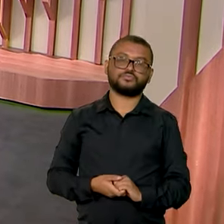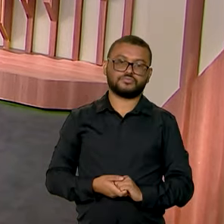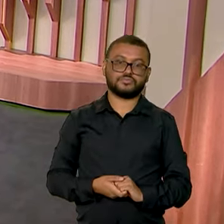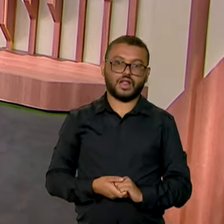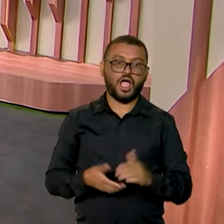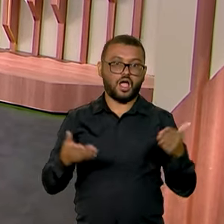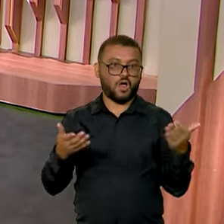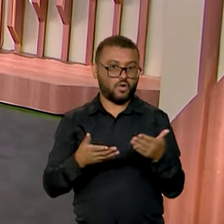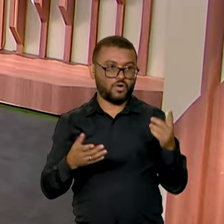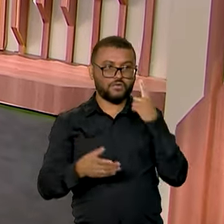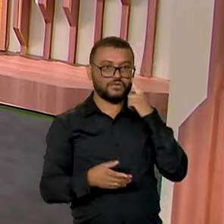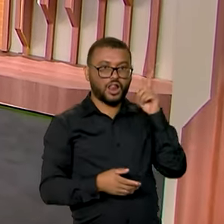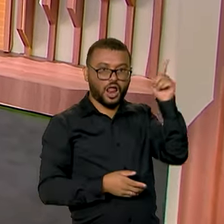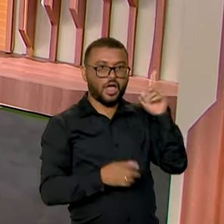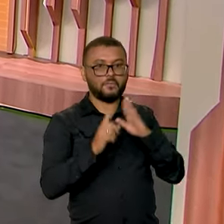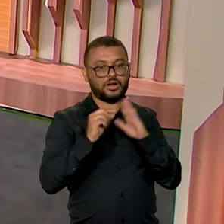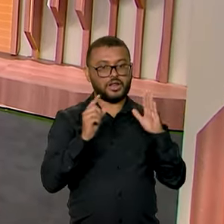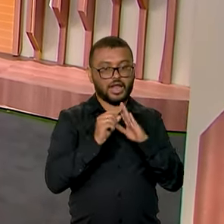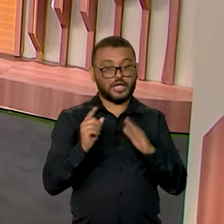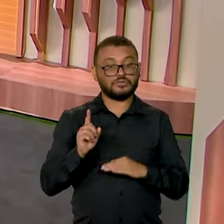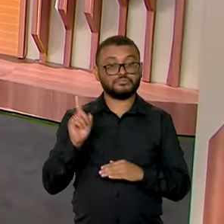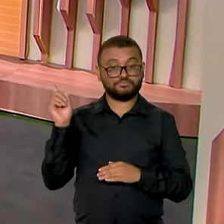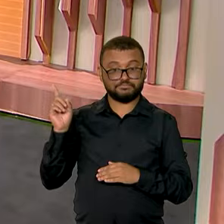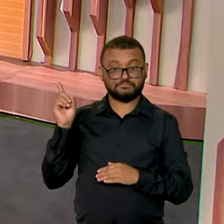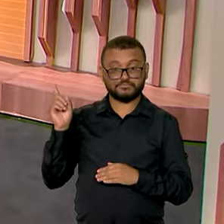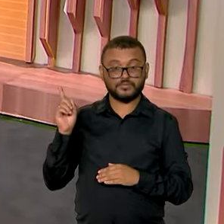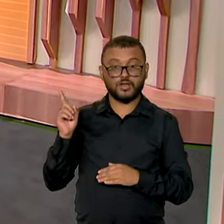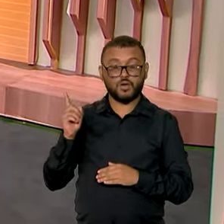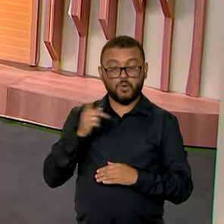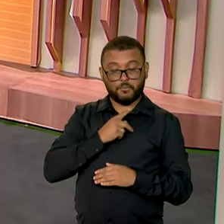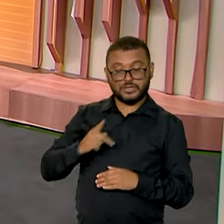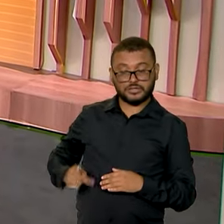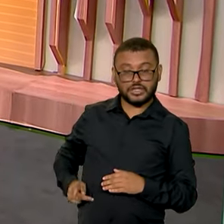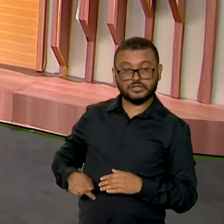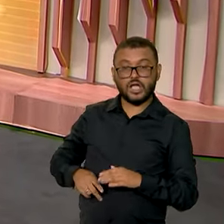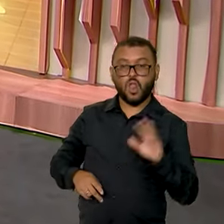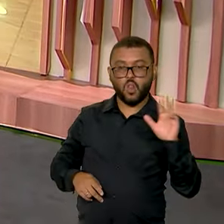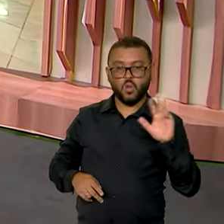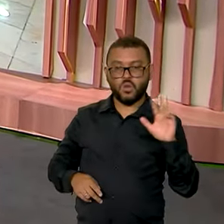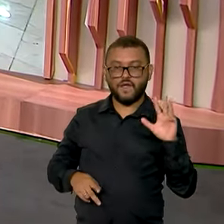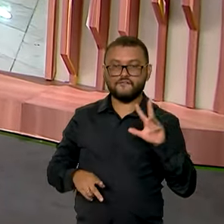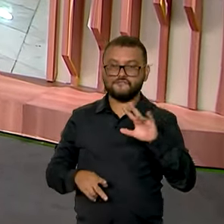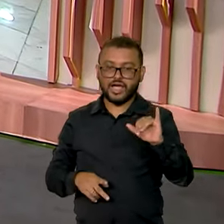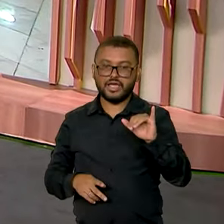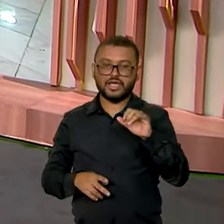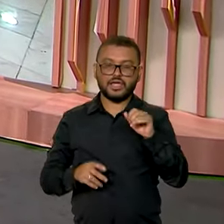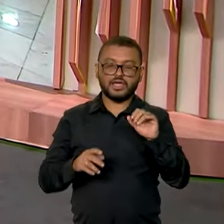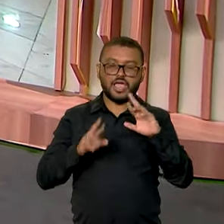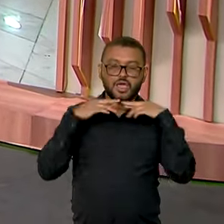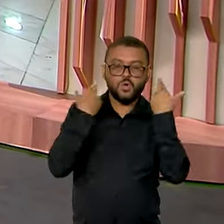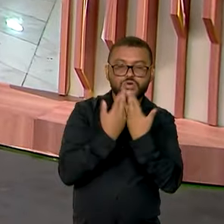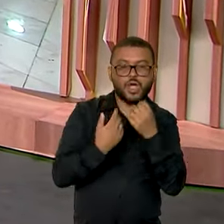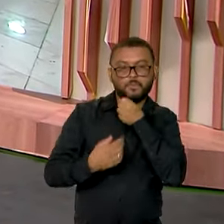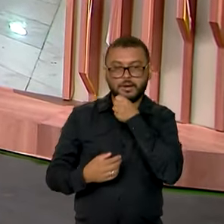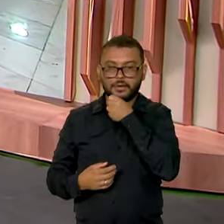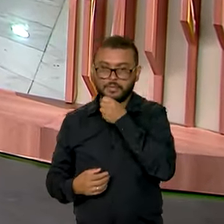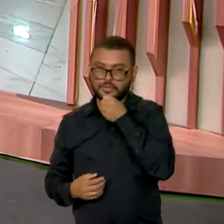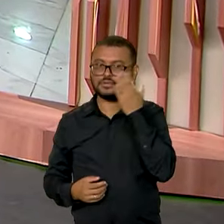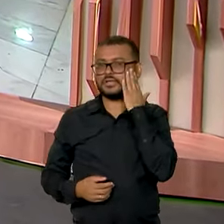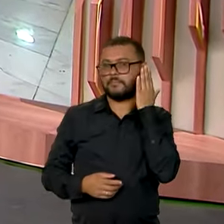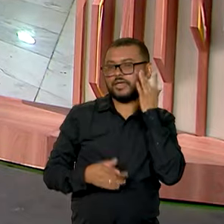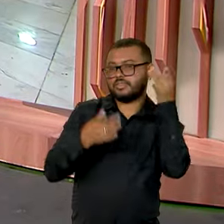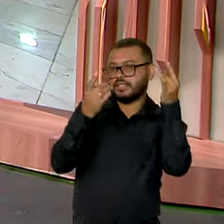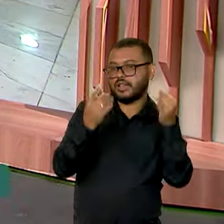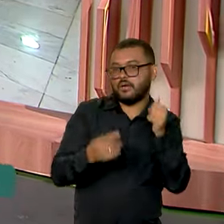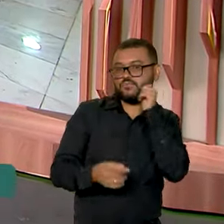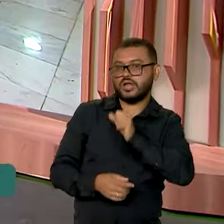Vamos agora ao Palácio do Planalto, porque o presidente Lula participa daqui a pouquinho de um encontro com jornalistas. A gente vai saber os